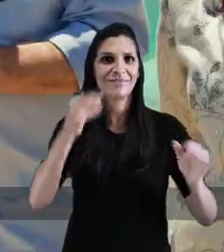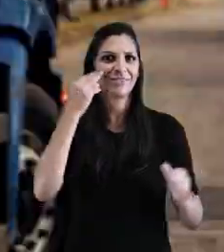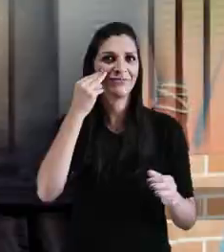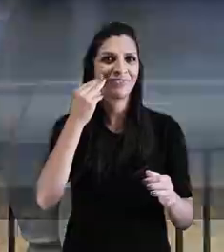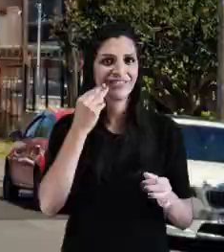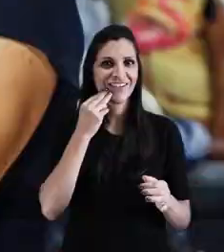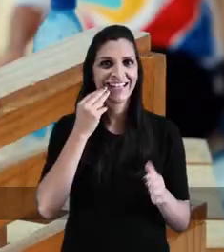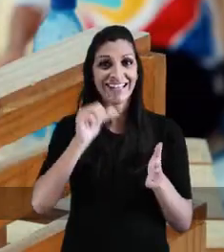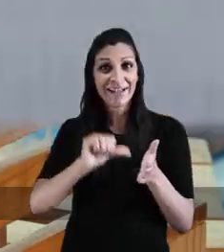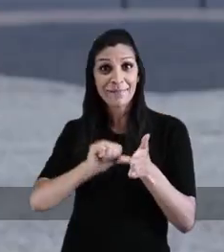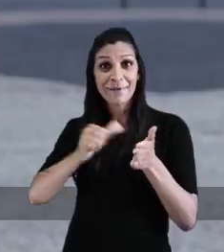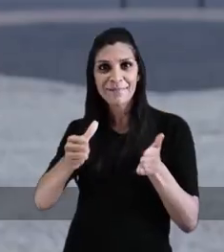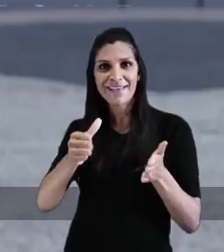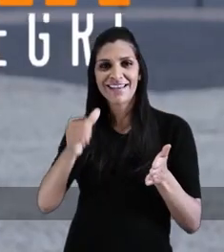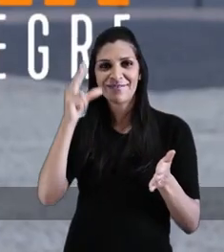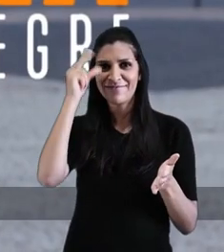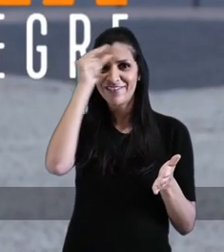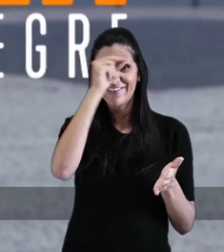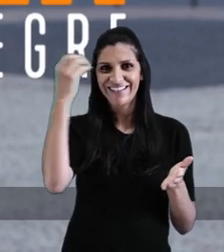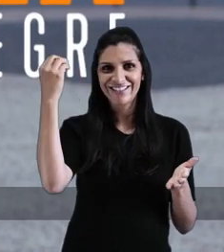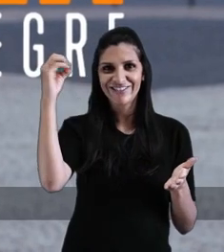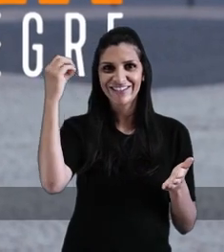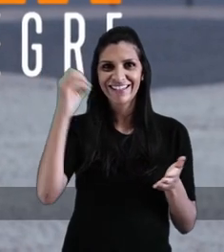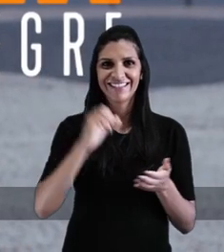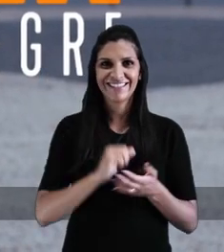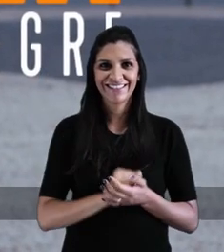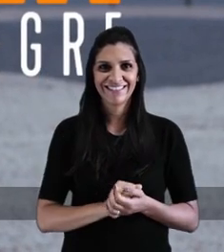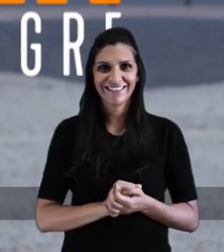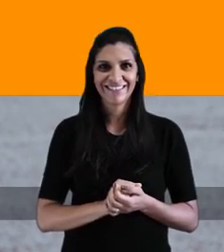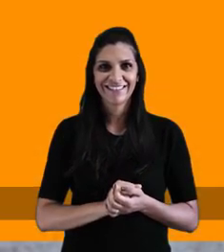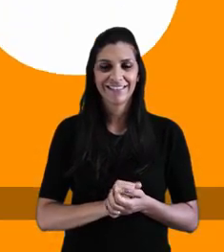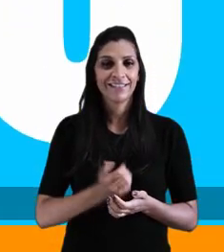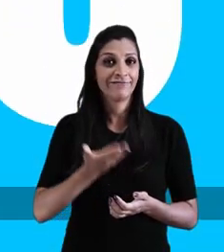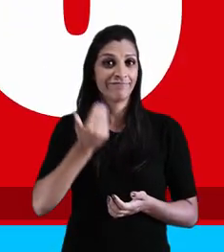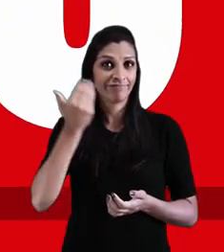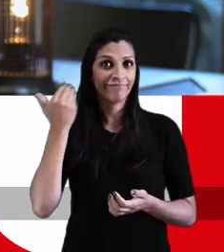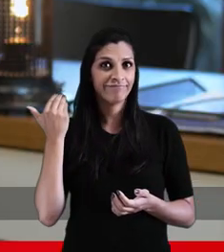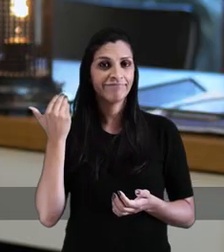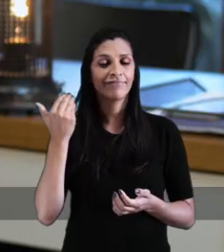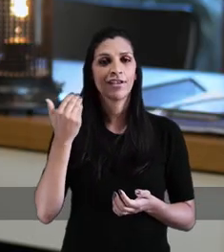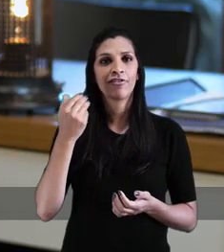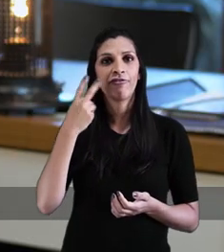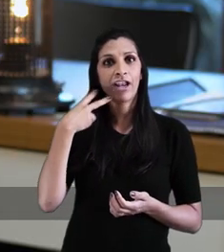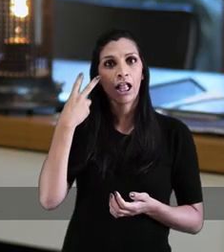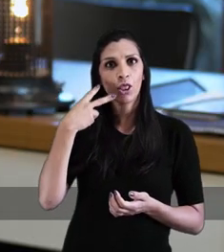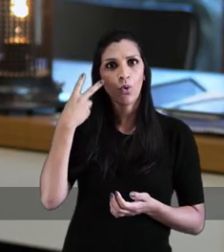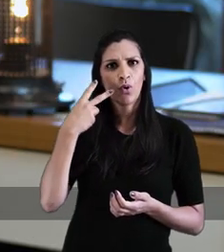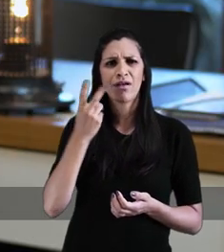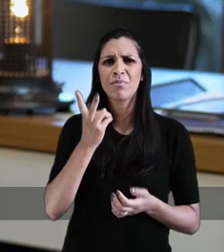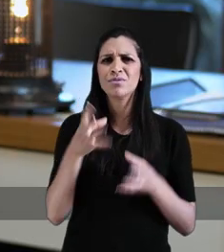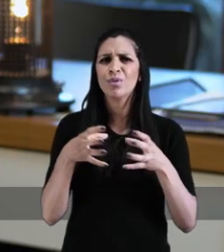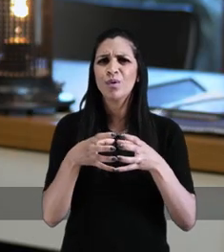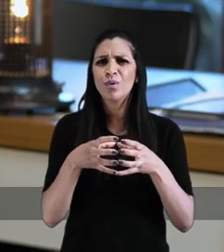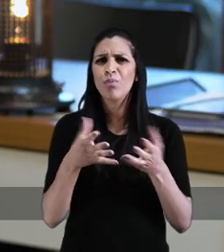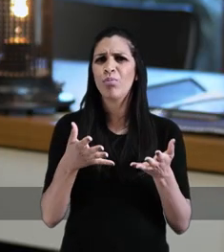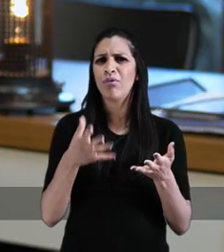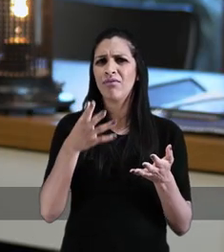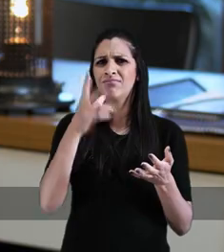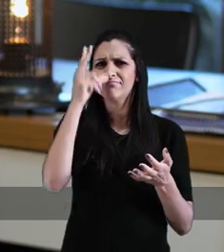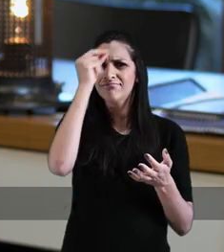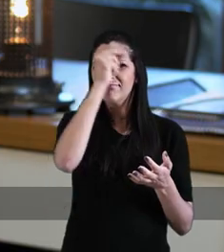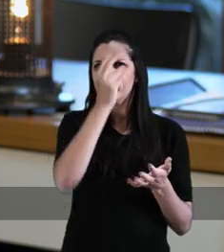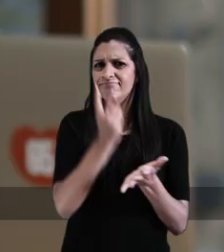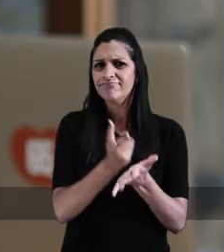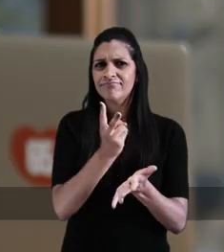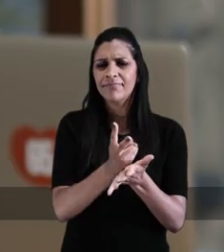Começa agora o programa de Manuela Dávila, a primeira prefeita de Porto Alegre. Desde que eu fui eleita vereadora, é a mesma galera que